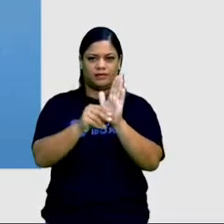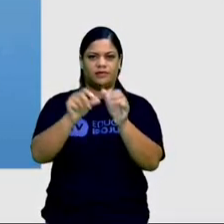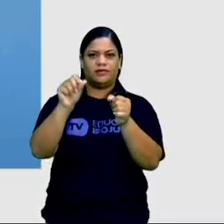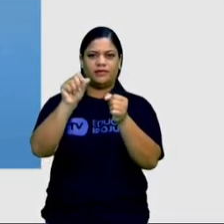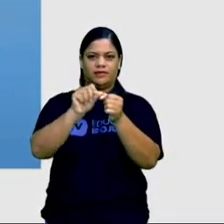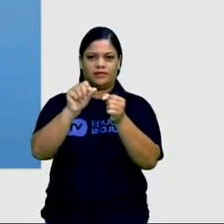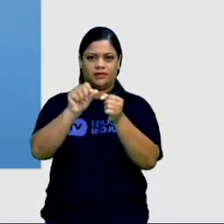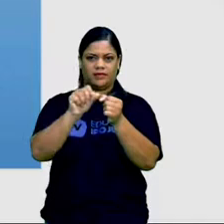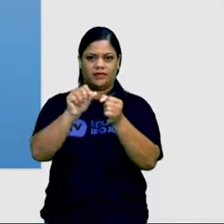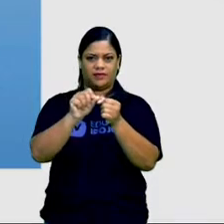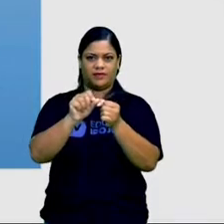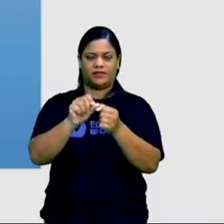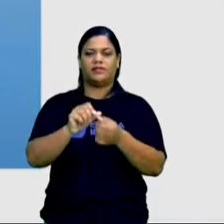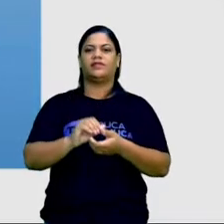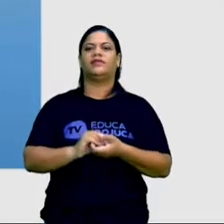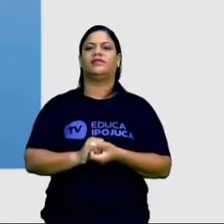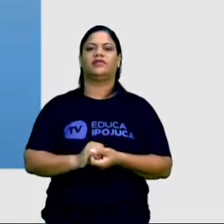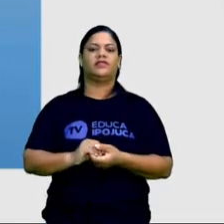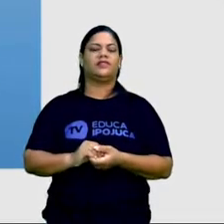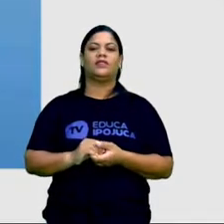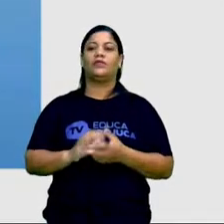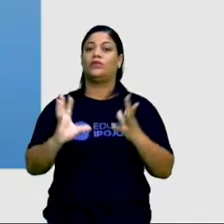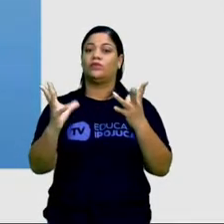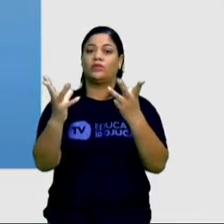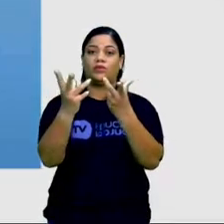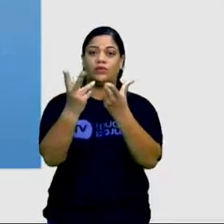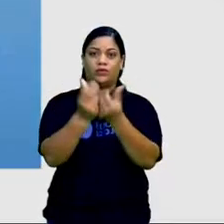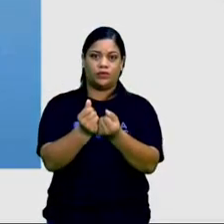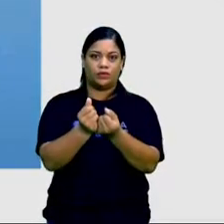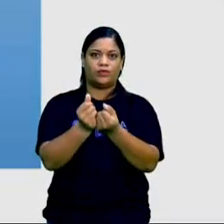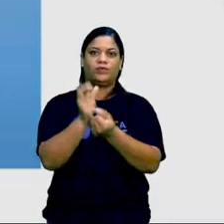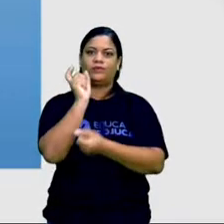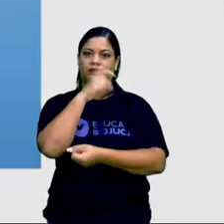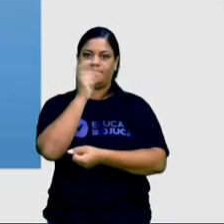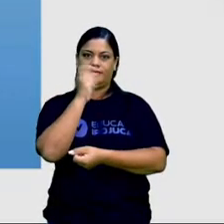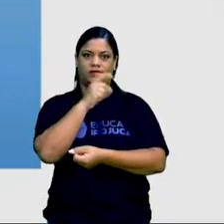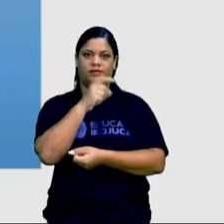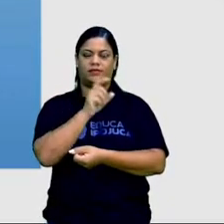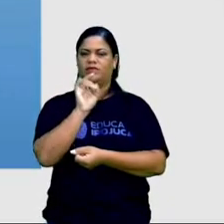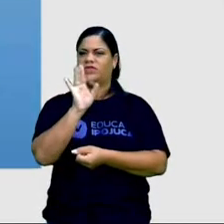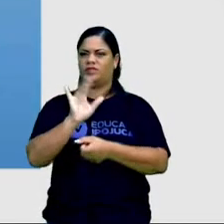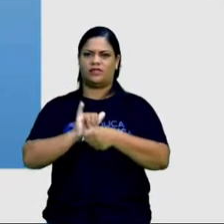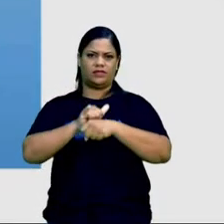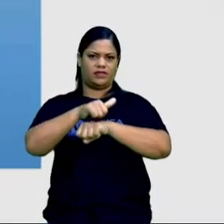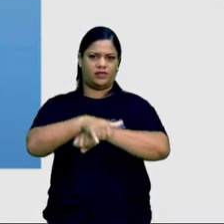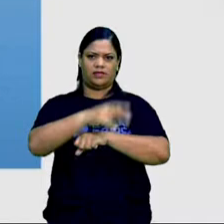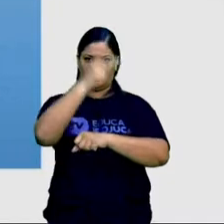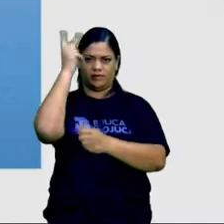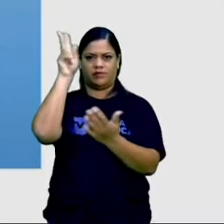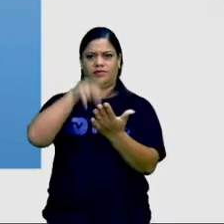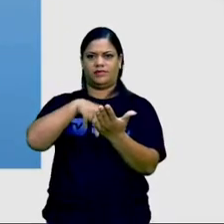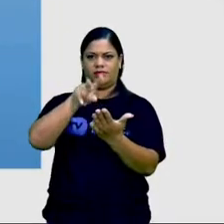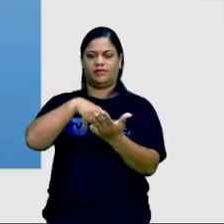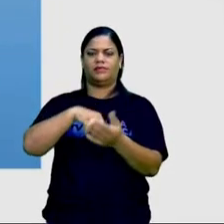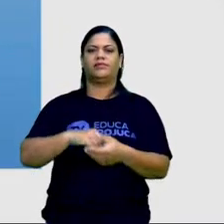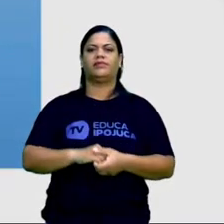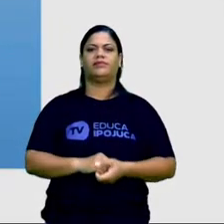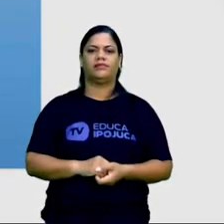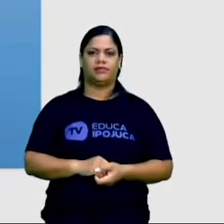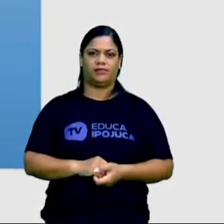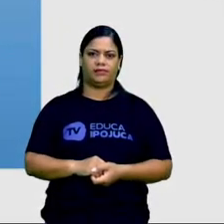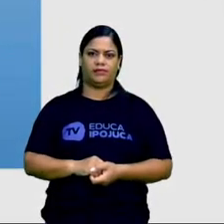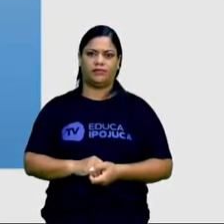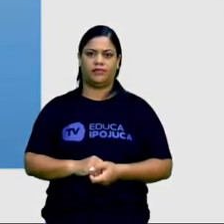que é quando o conteúdo é 100% falso, feito com o objetivo de enganar o leitor. Conteúdo,